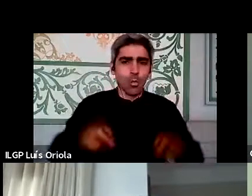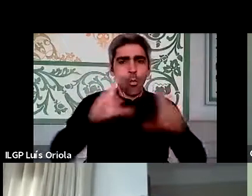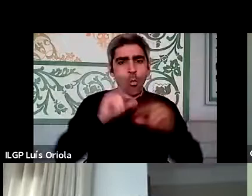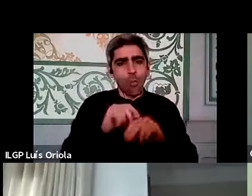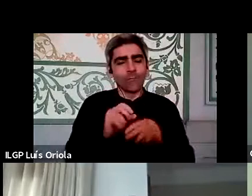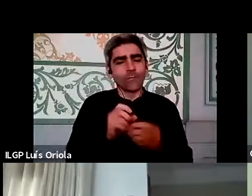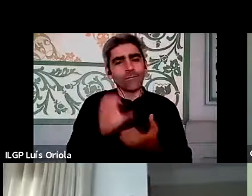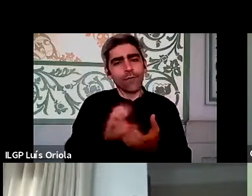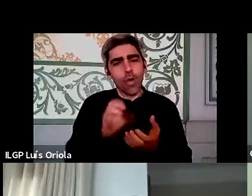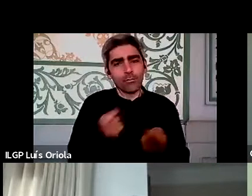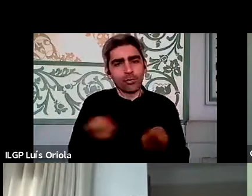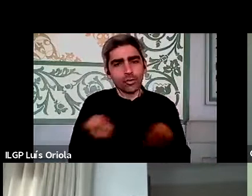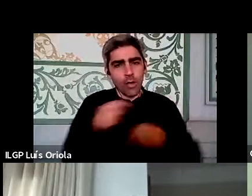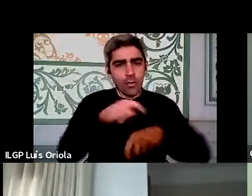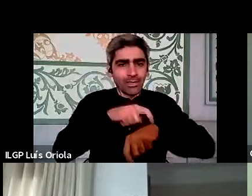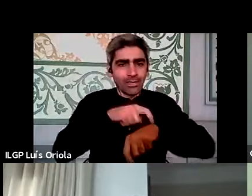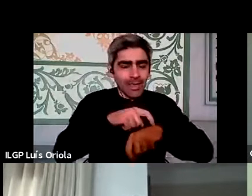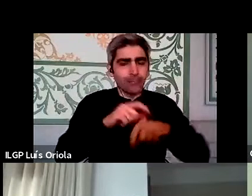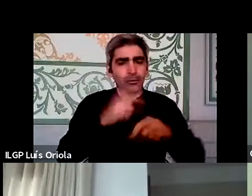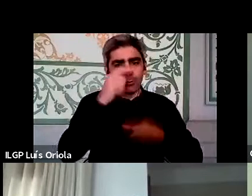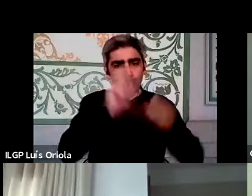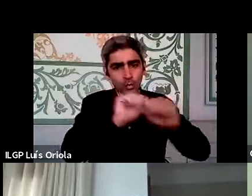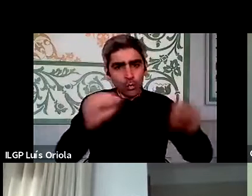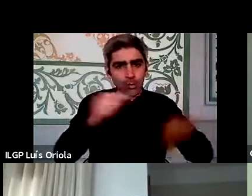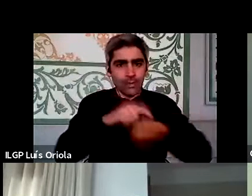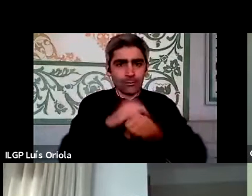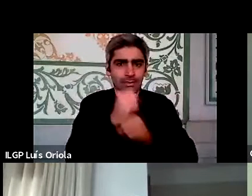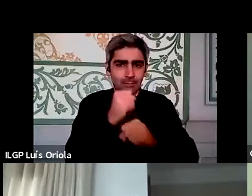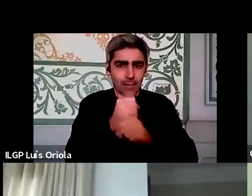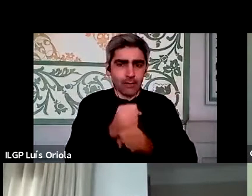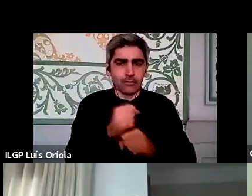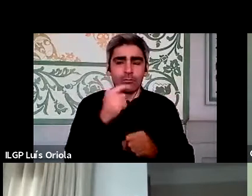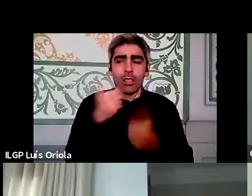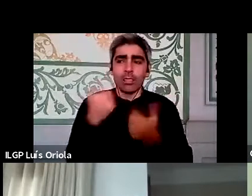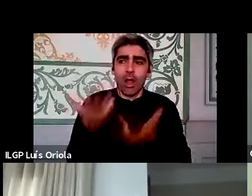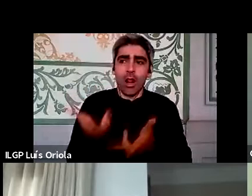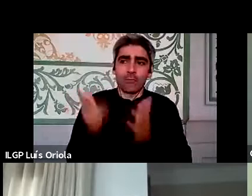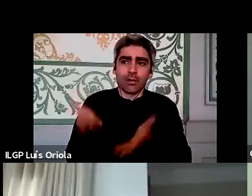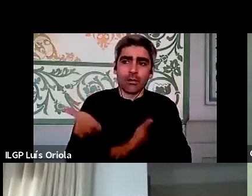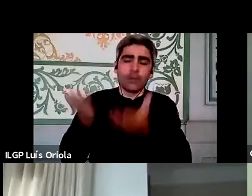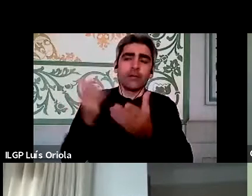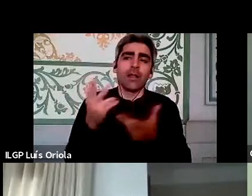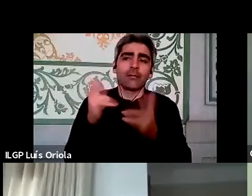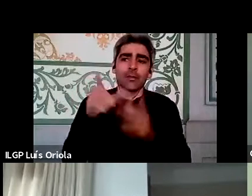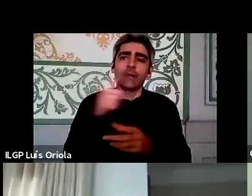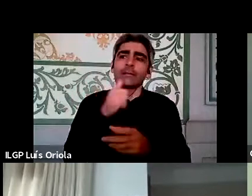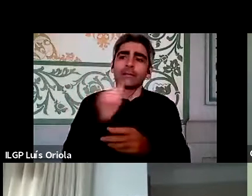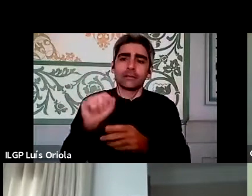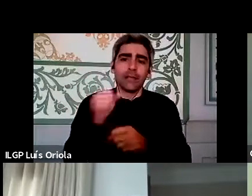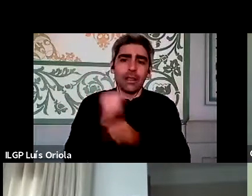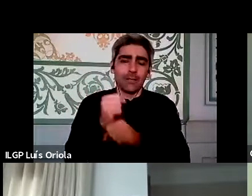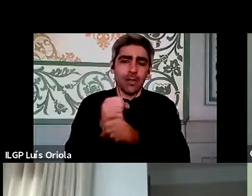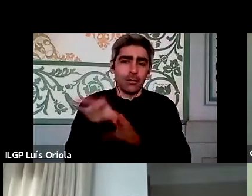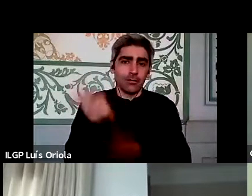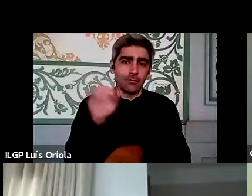gestão dos tempos, dos tempos das pessoas, dos tempos de trabalho, porque se damos liberdade para as pessoas escolherem quando querem trabalhar, elas na